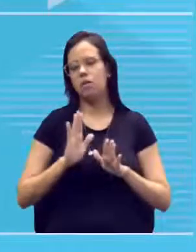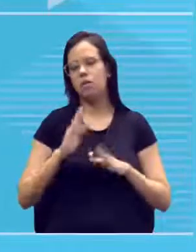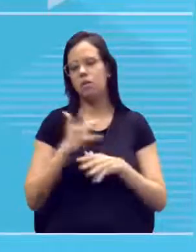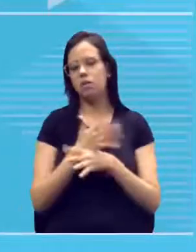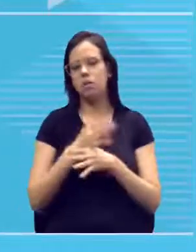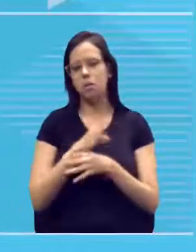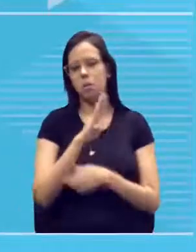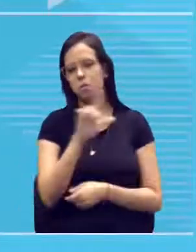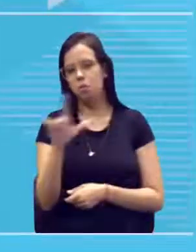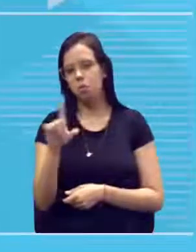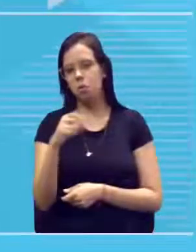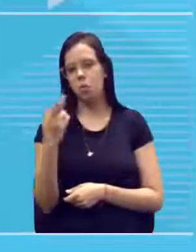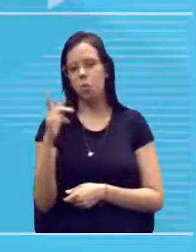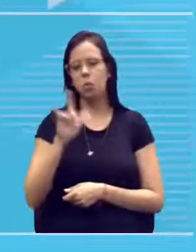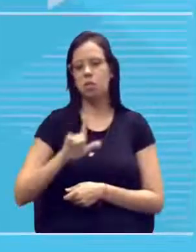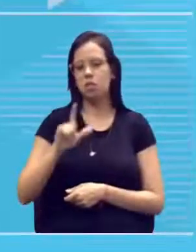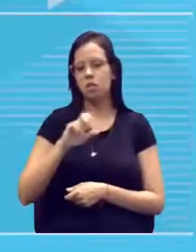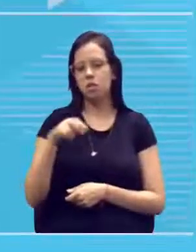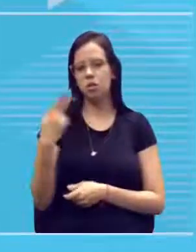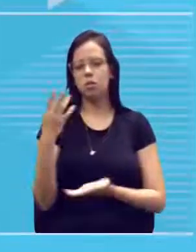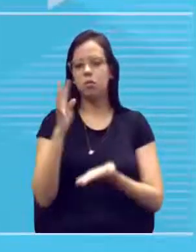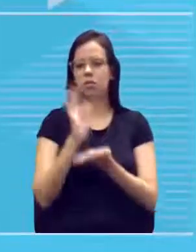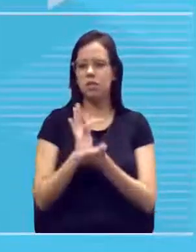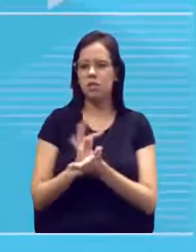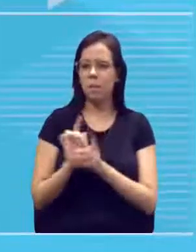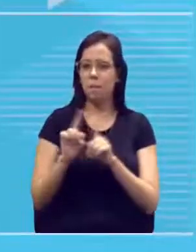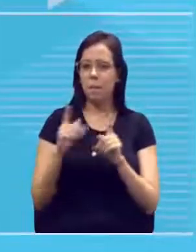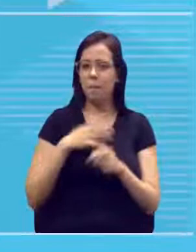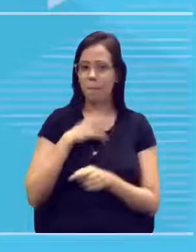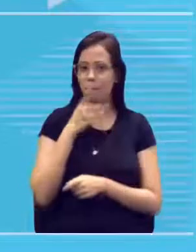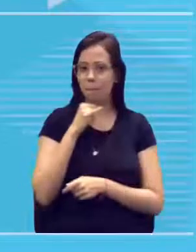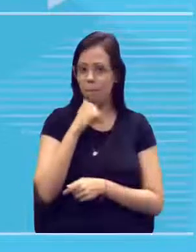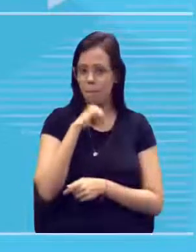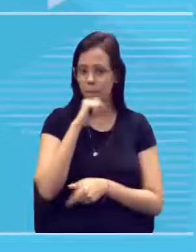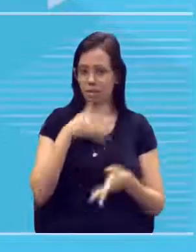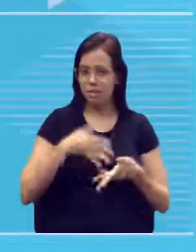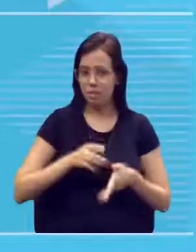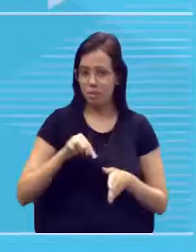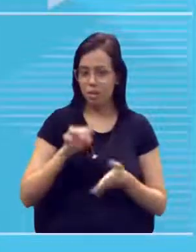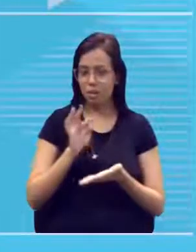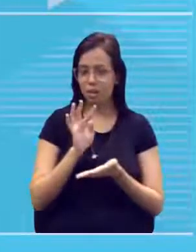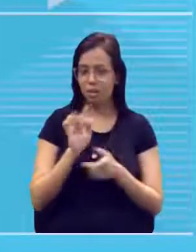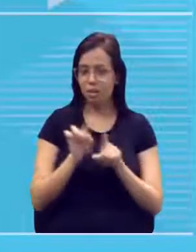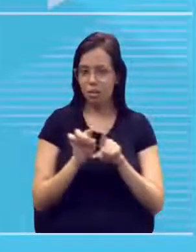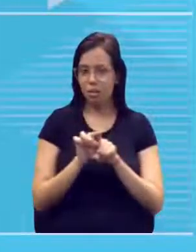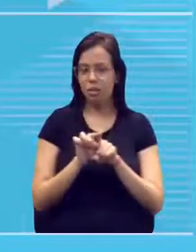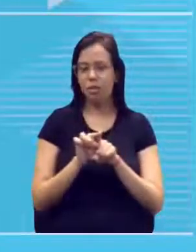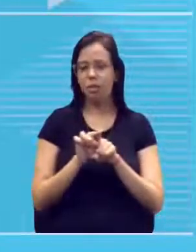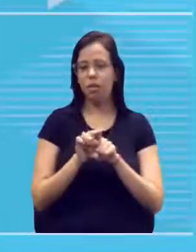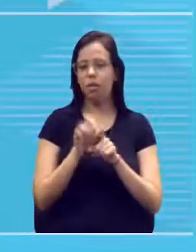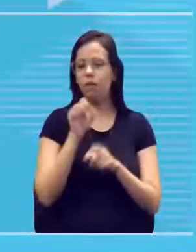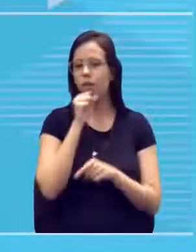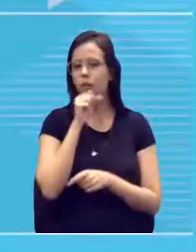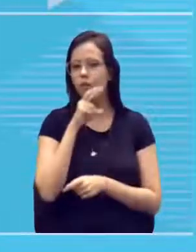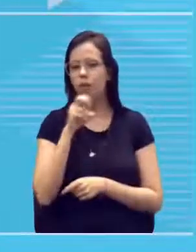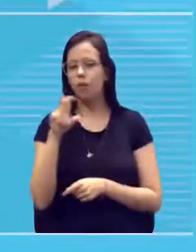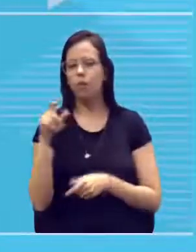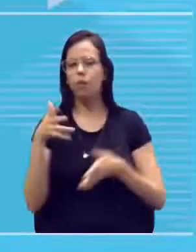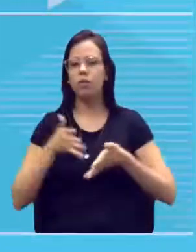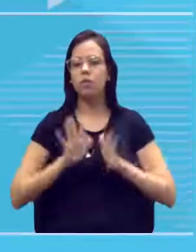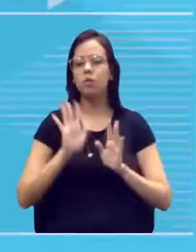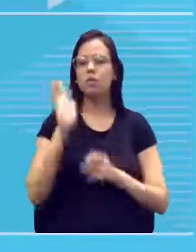Lusilândia, nasci em Teresina, mas os meus pais são daqui? Os meus avós são Não, meu avô, professor, de Ceará.